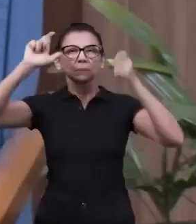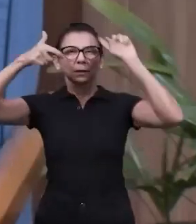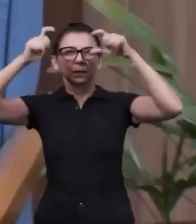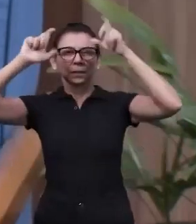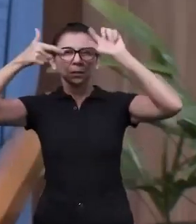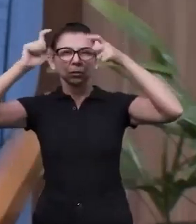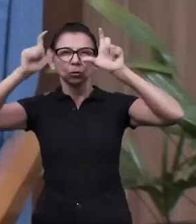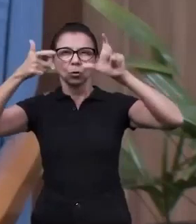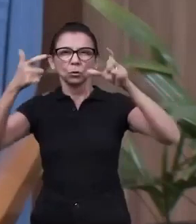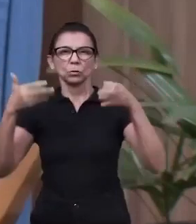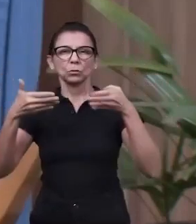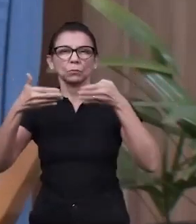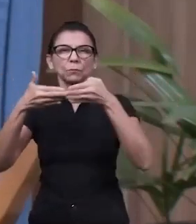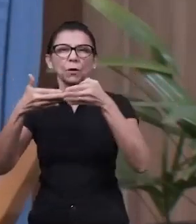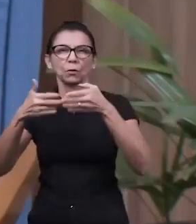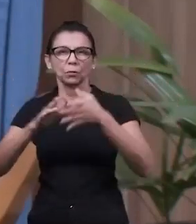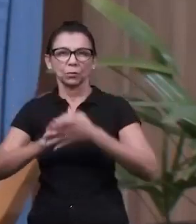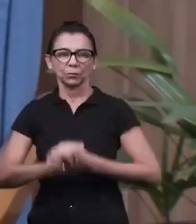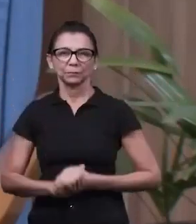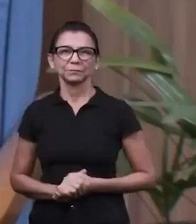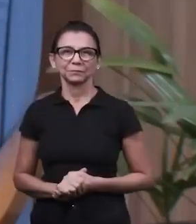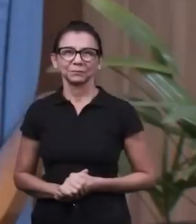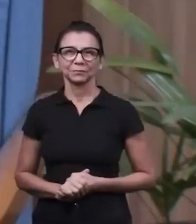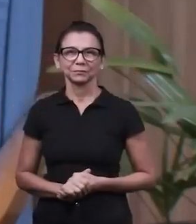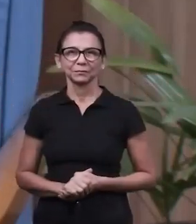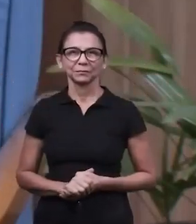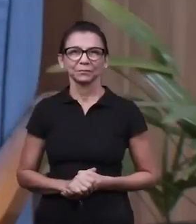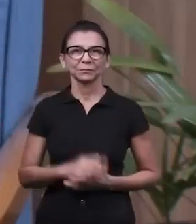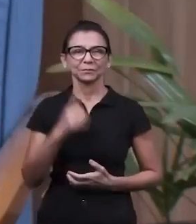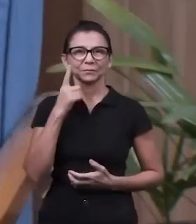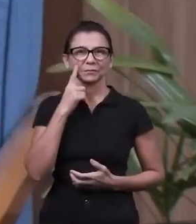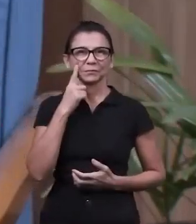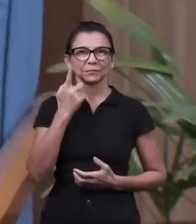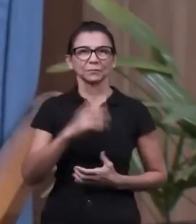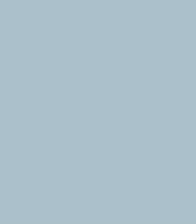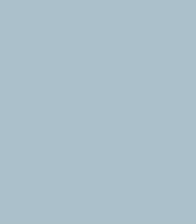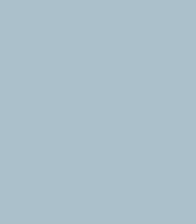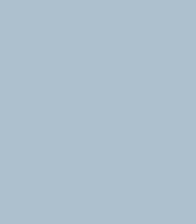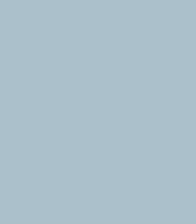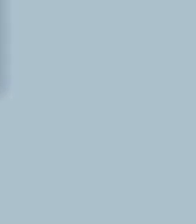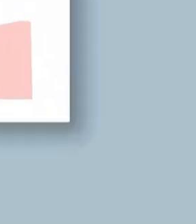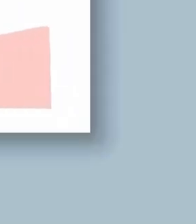transtorno do déficit de atenção com hiperatividade. Vamos assistir.